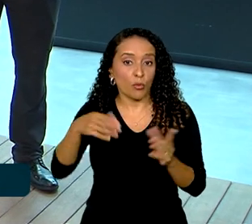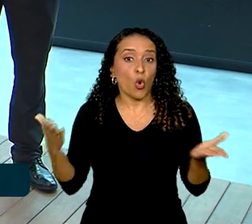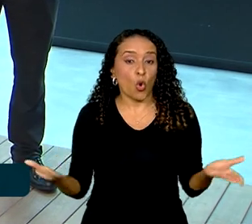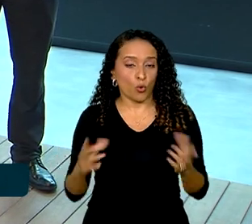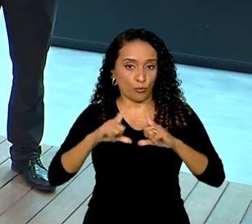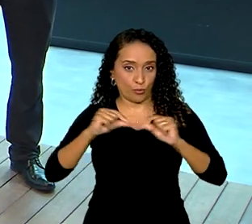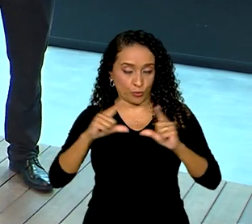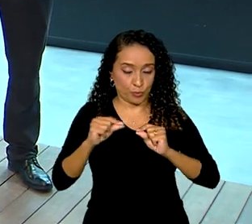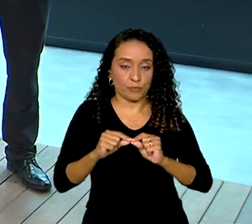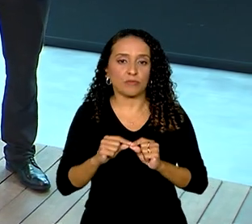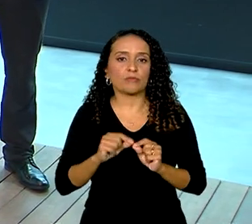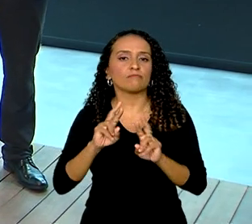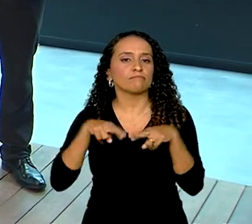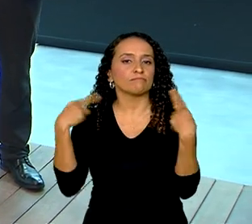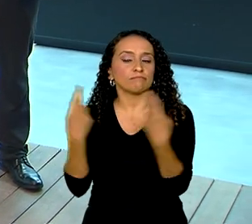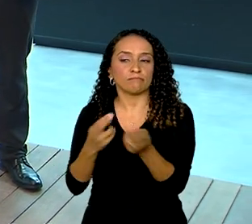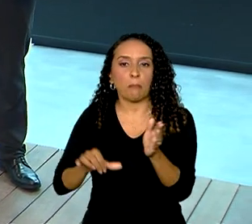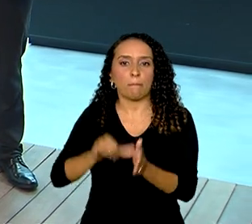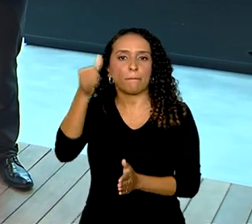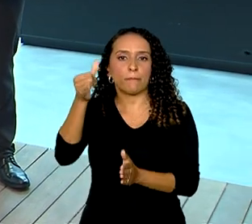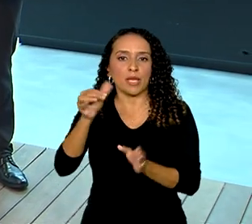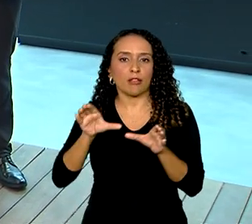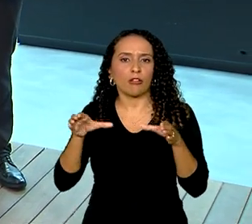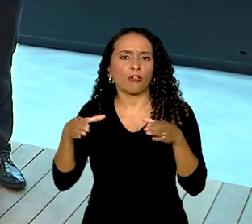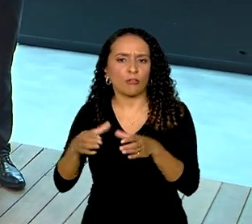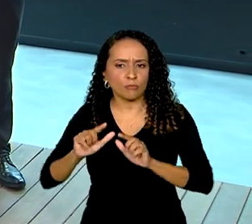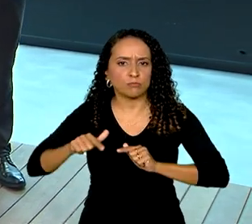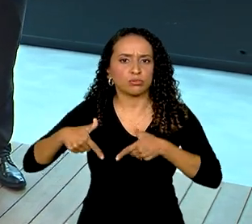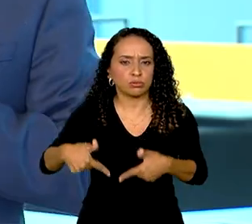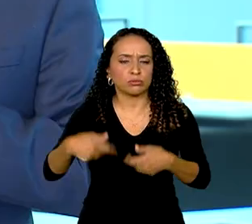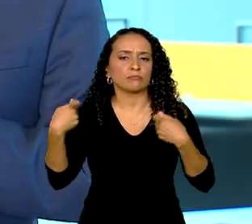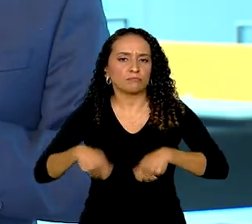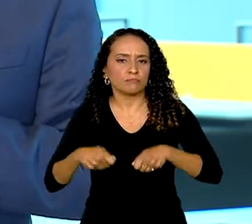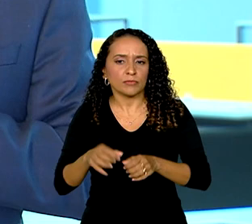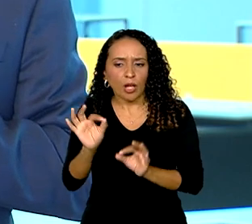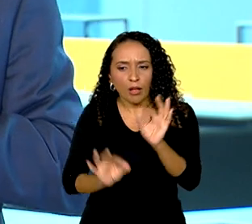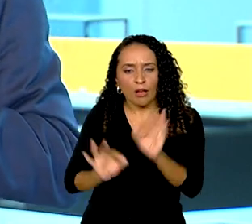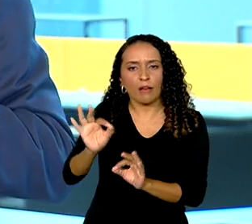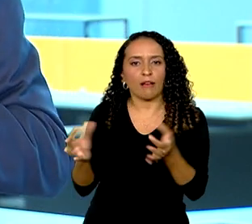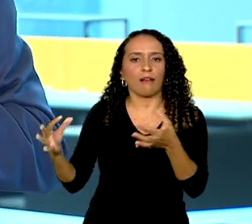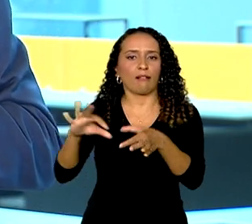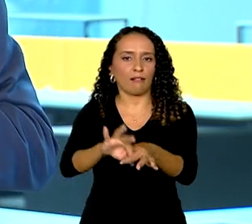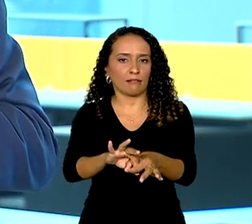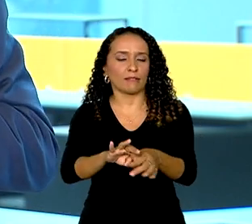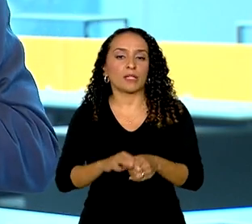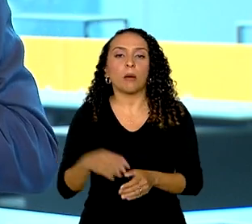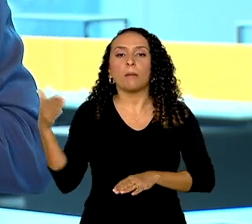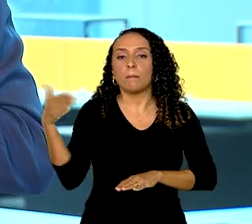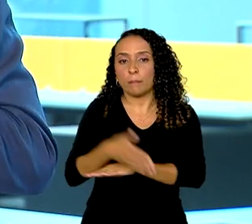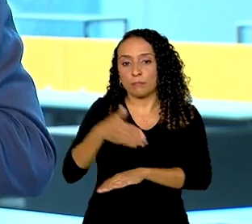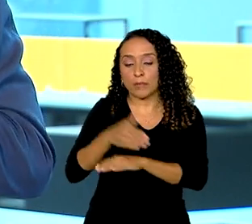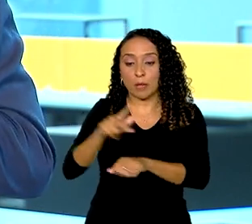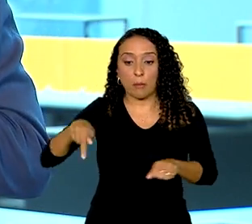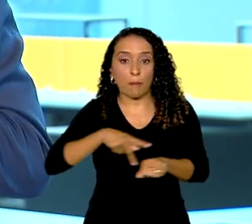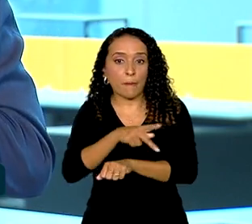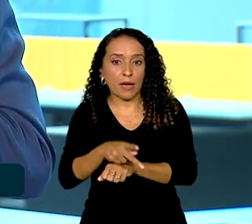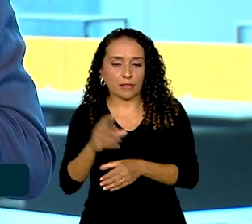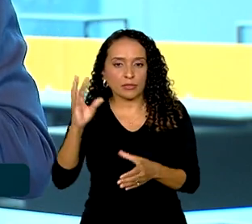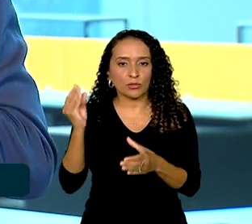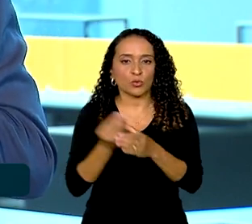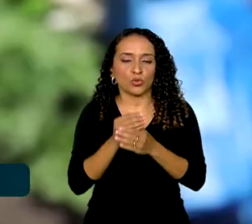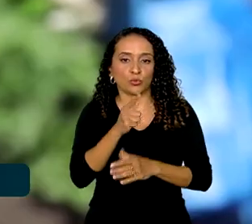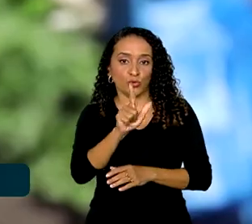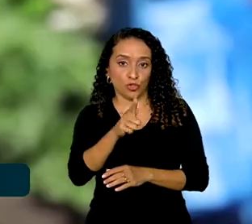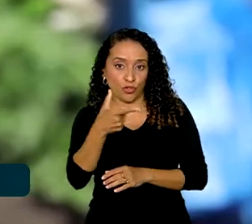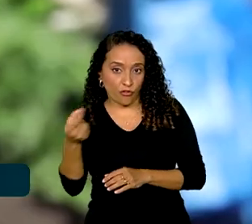Brasília foi realizada a primeira reunião da Força-Tarefa que pretende construir essa aliança. Participaram os países membros do